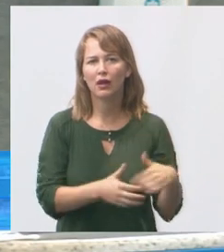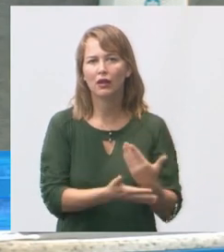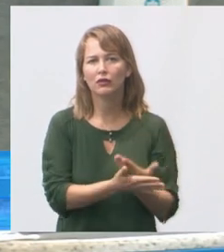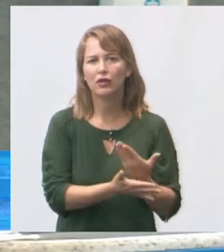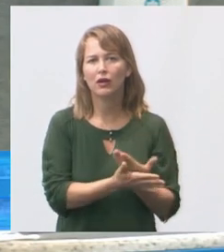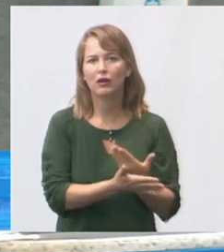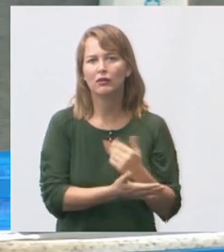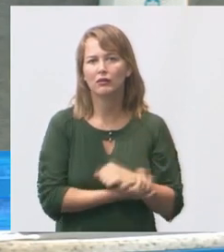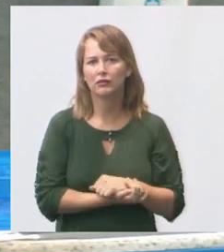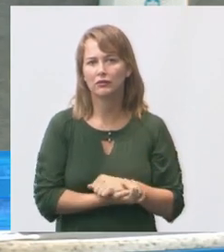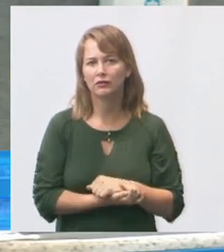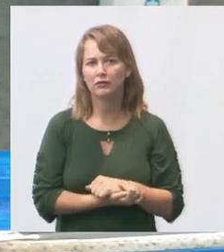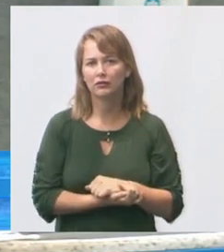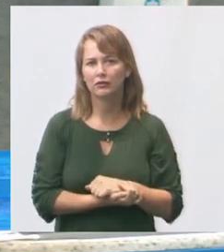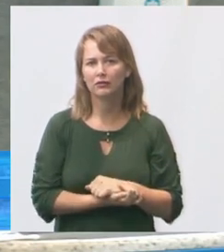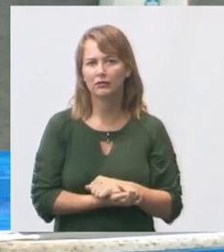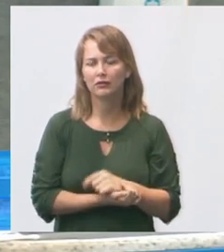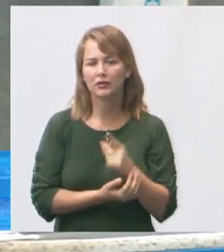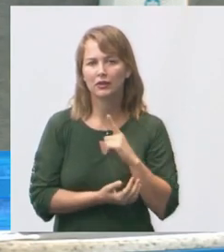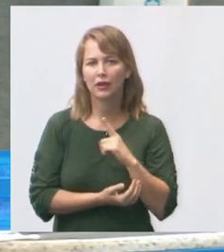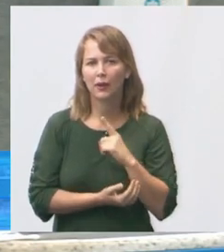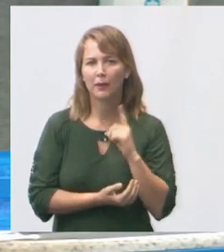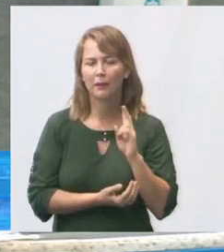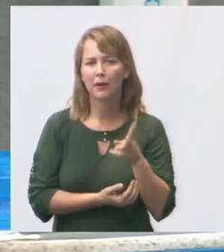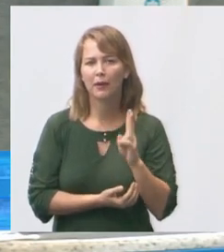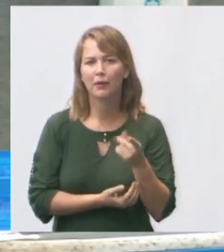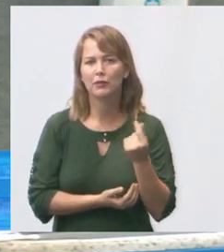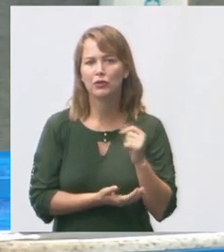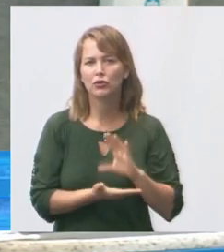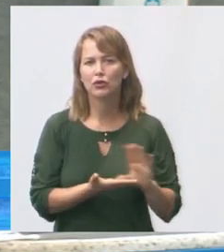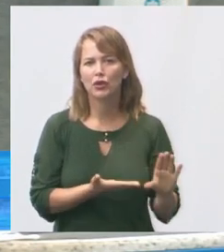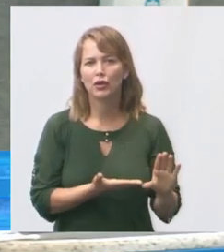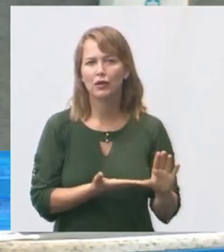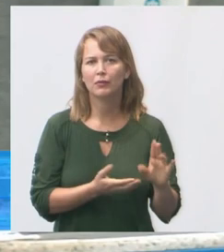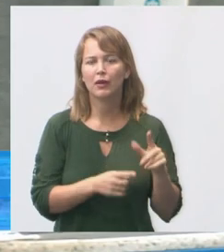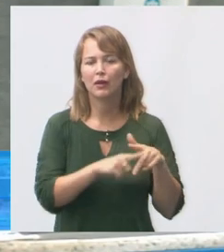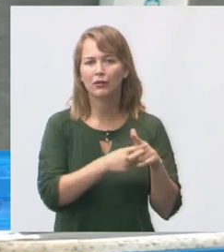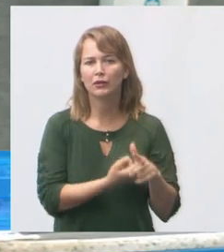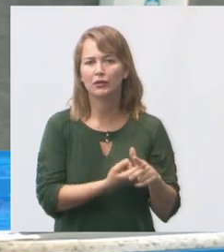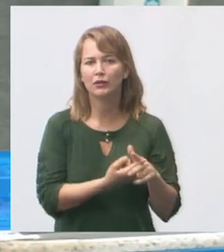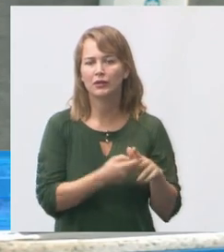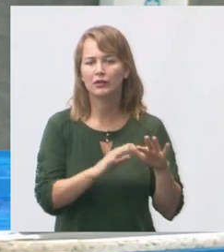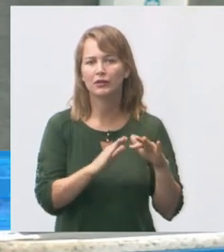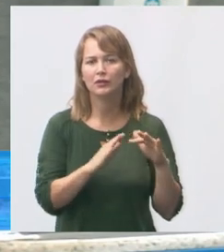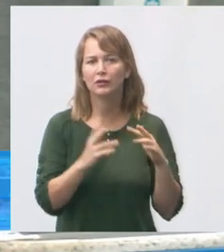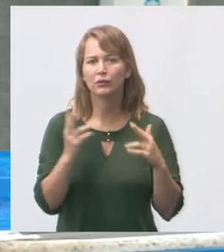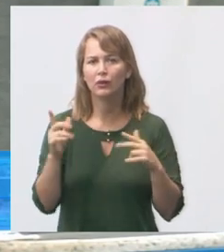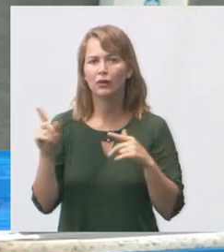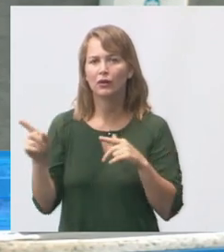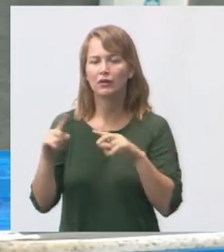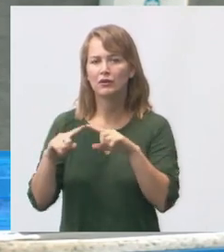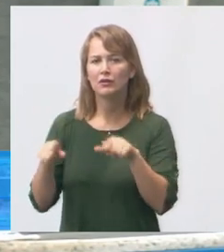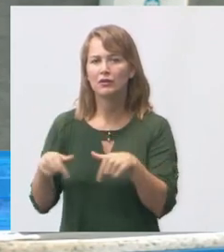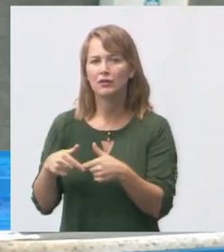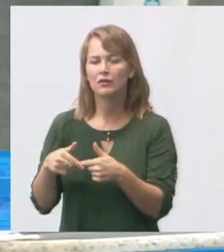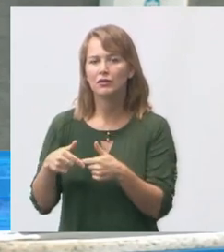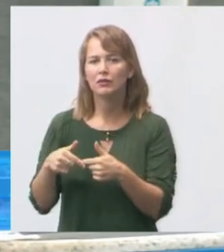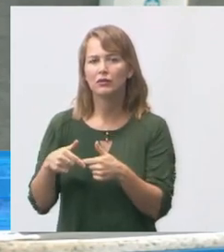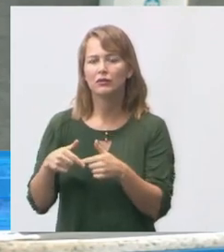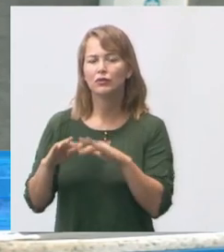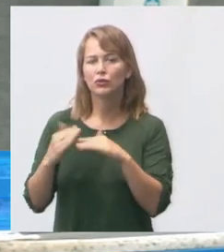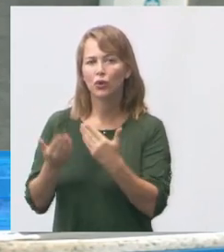Soares quer dizer recebe o mesmo recurso para manutenção que essa daqui que tem quinhentos e